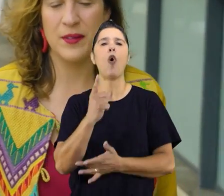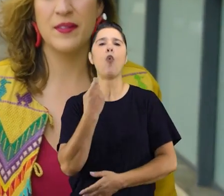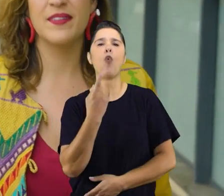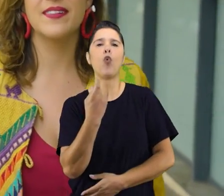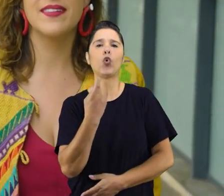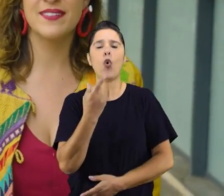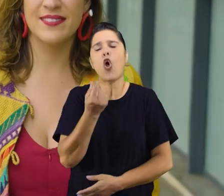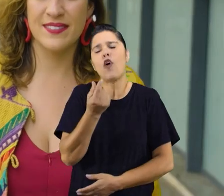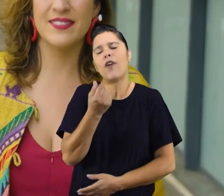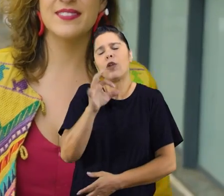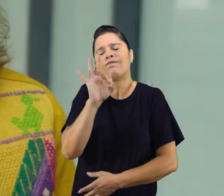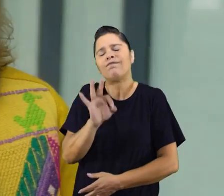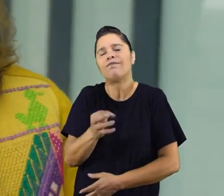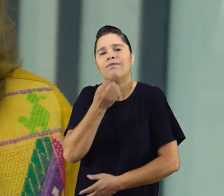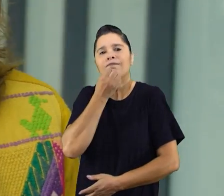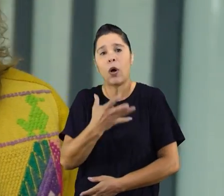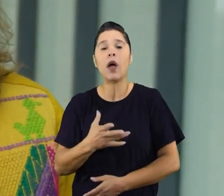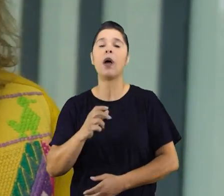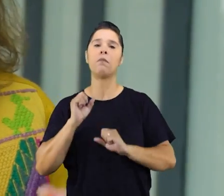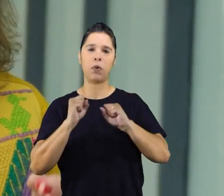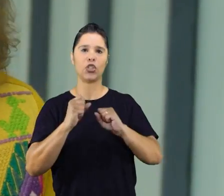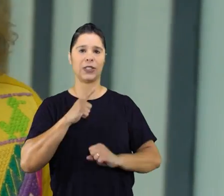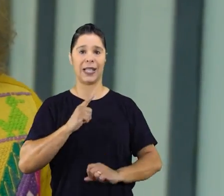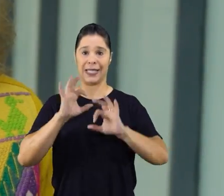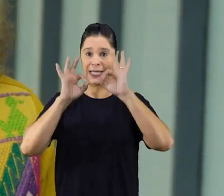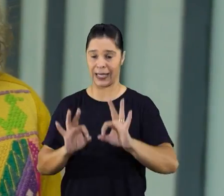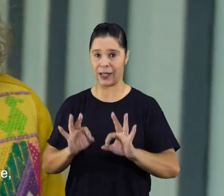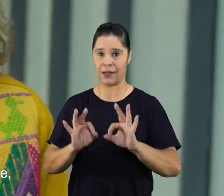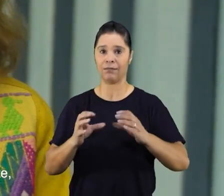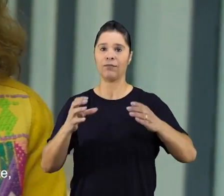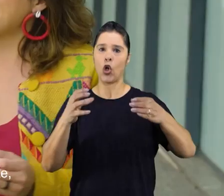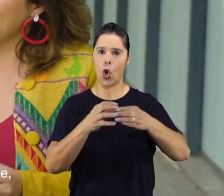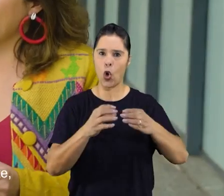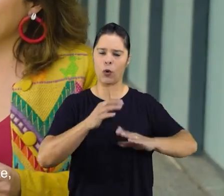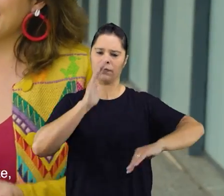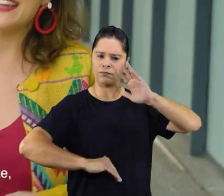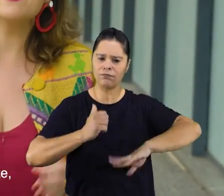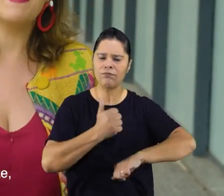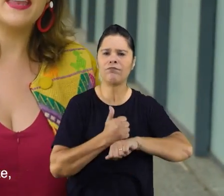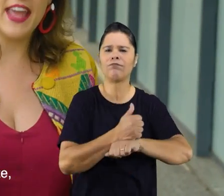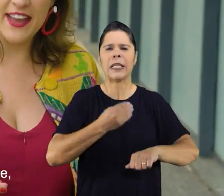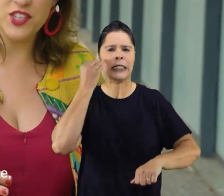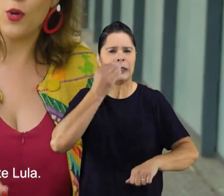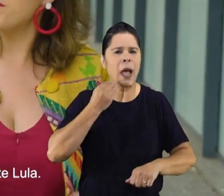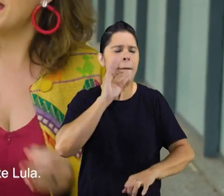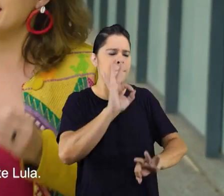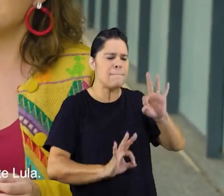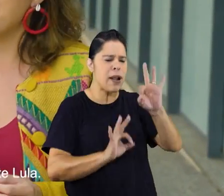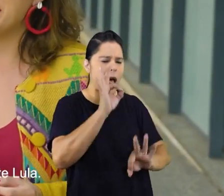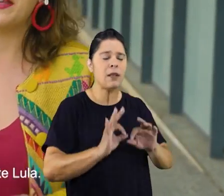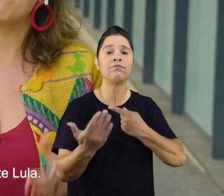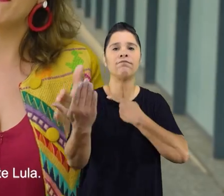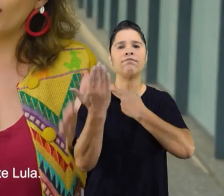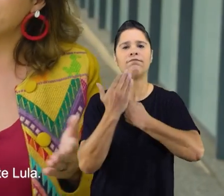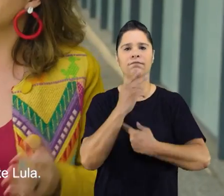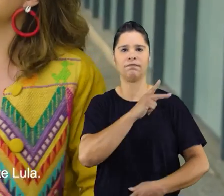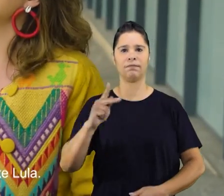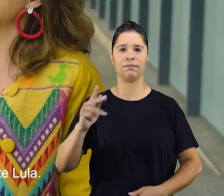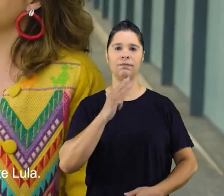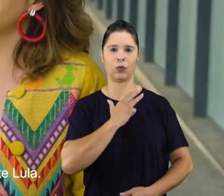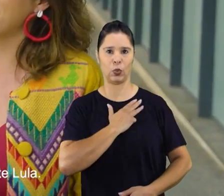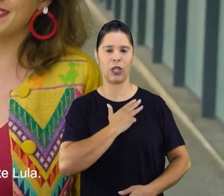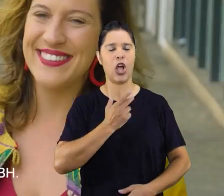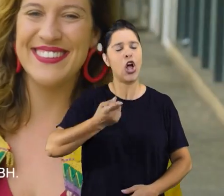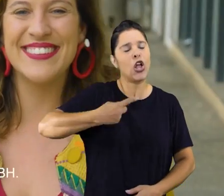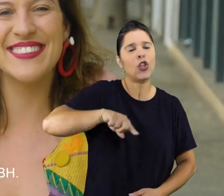único, com preço justo. E pode ter certeza, com uma equipe técnica experiente, com planejamento e apoio do